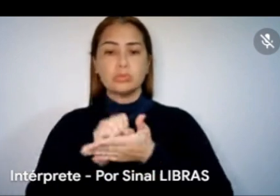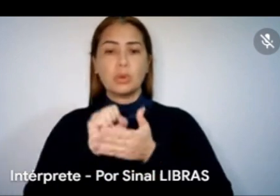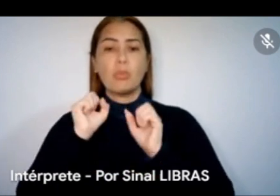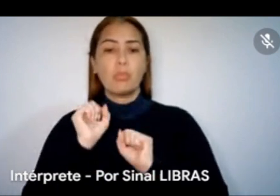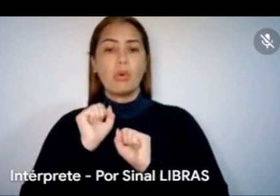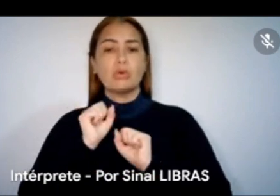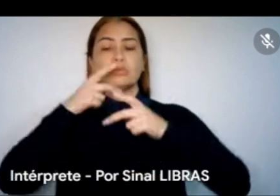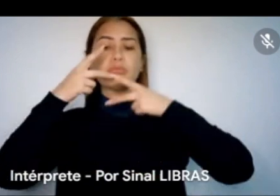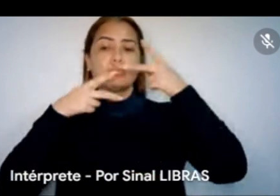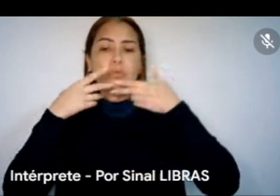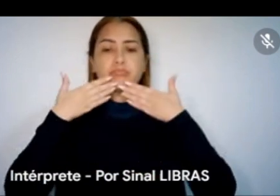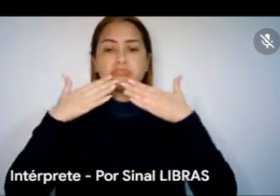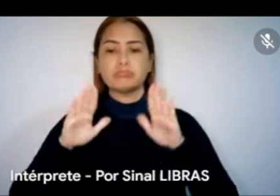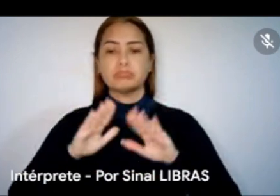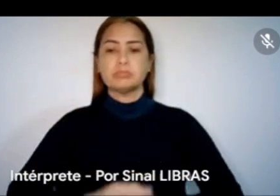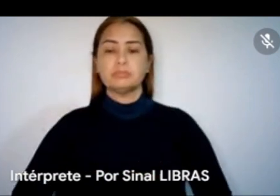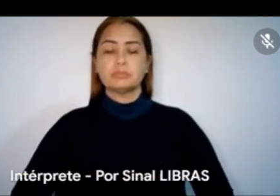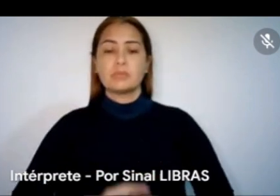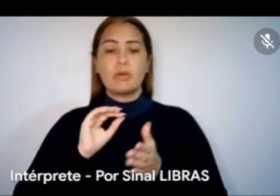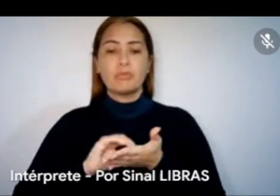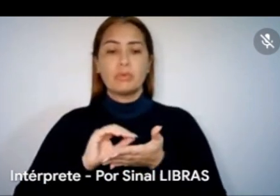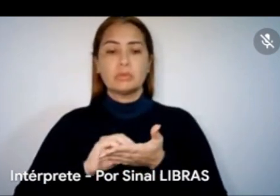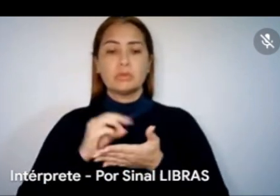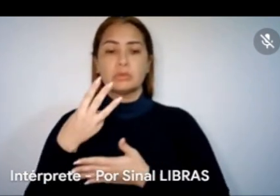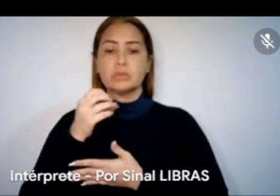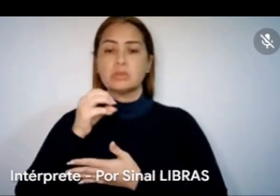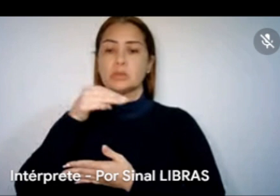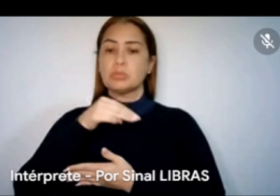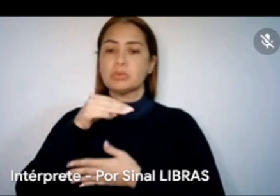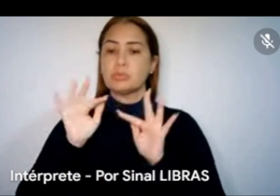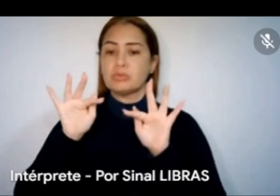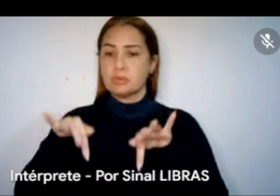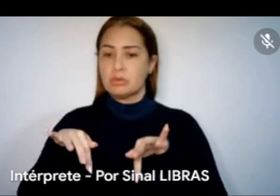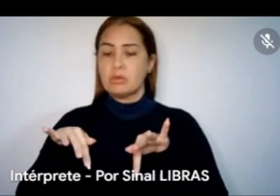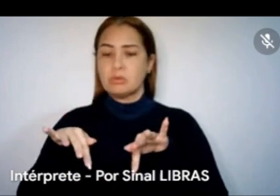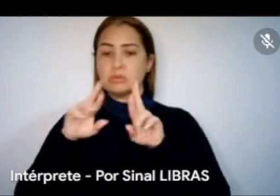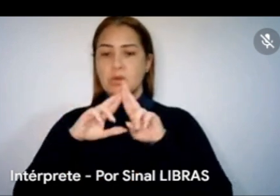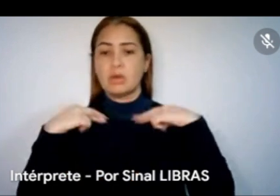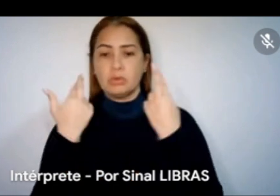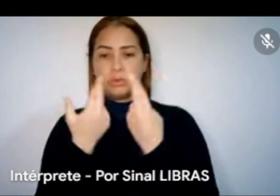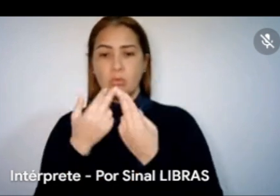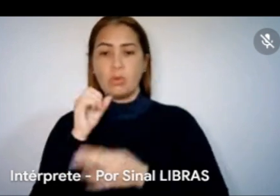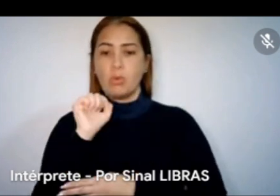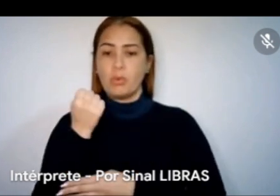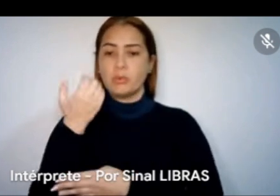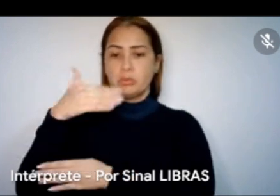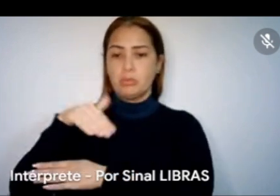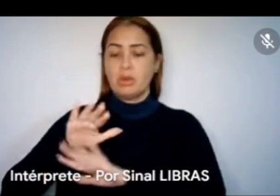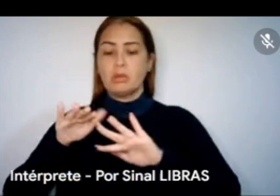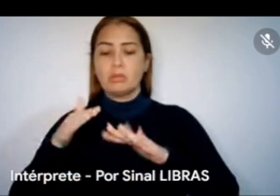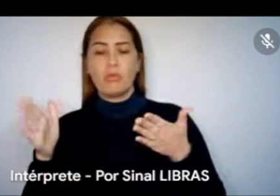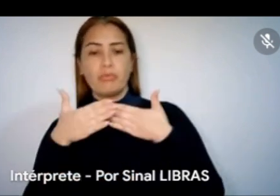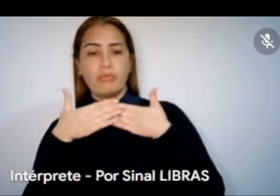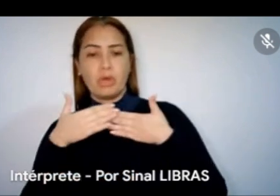Finalizando 30 minutos, faltando 30 minutos para finalizar a reunião, ou seja, às 8h30, a gente vai encerrar as inscrições para a fala,